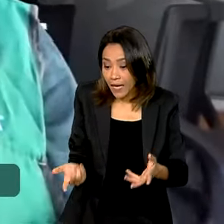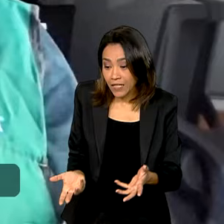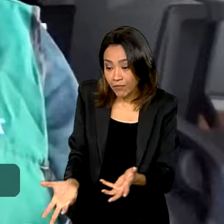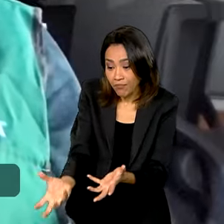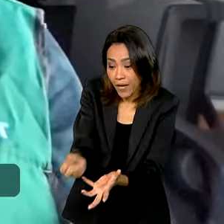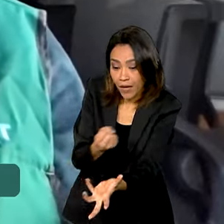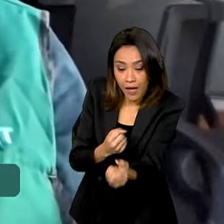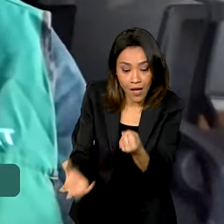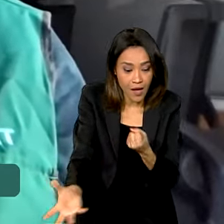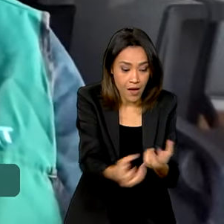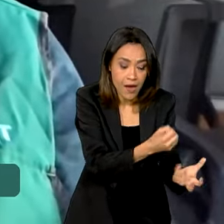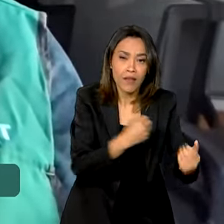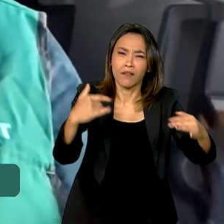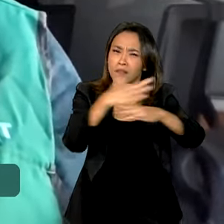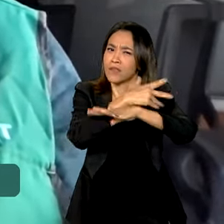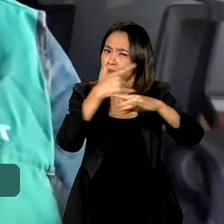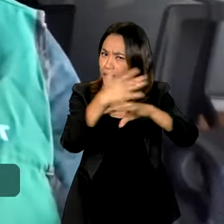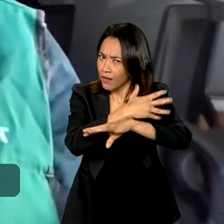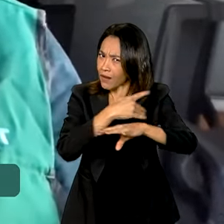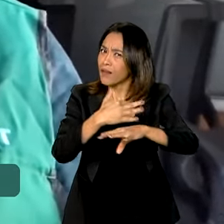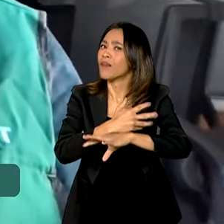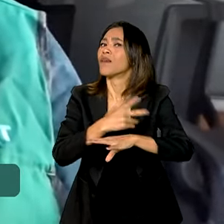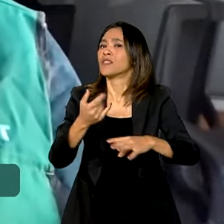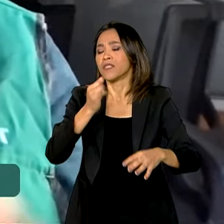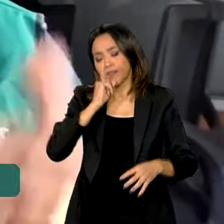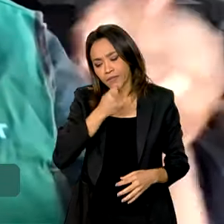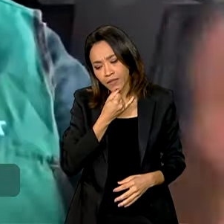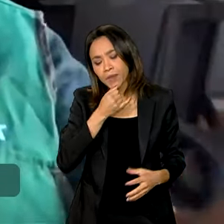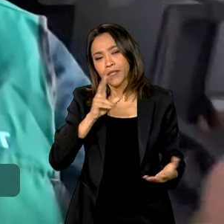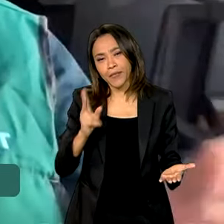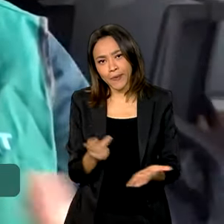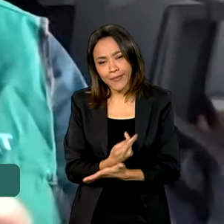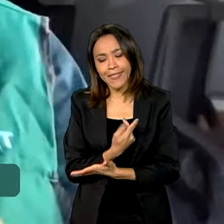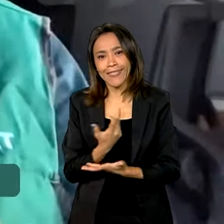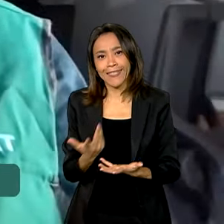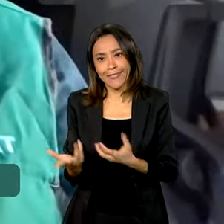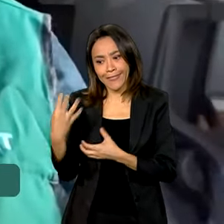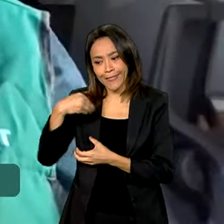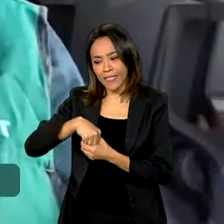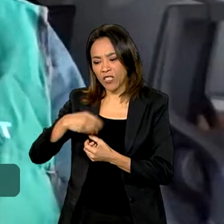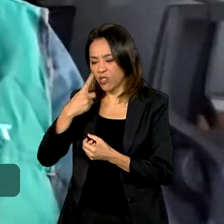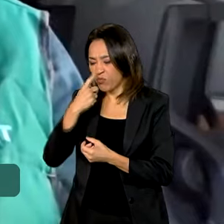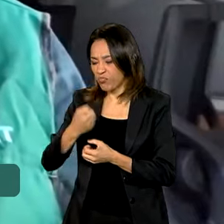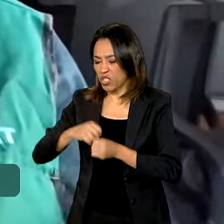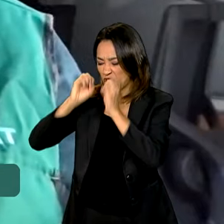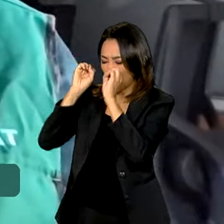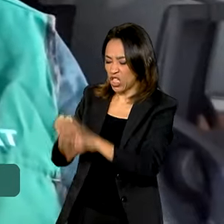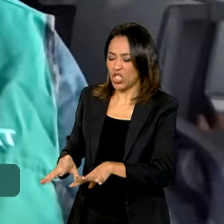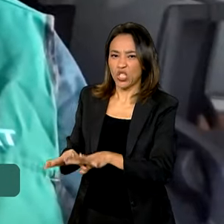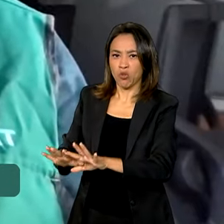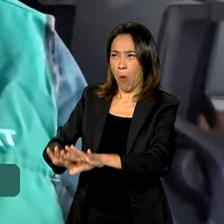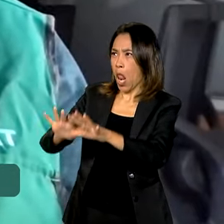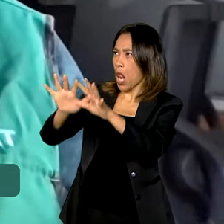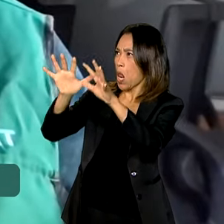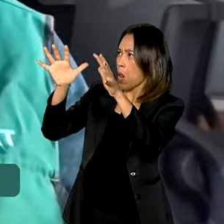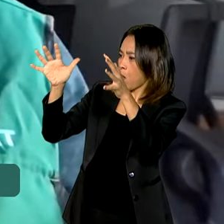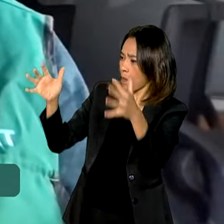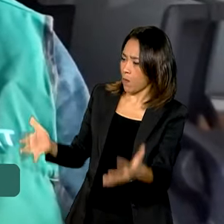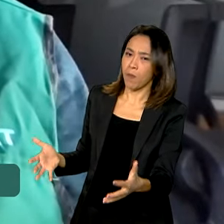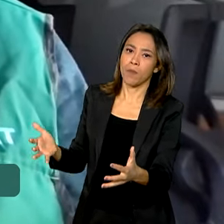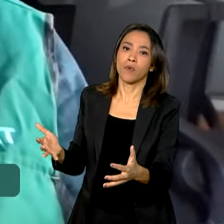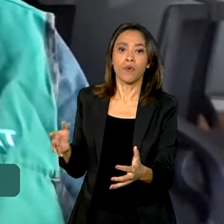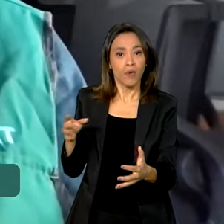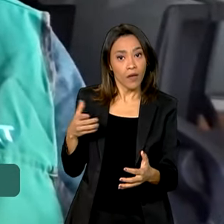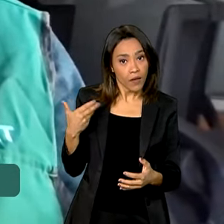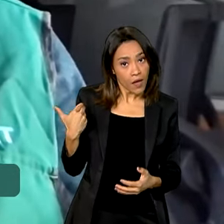aí nos centros urbanos e muitas vezes, infelizmente, também dentro dos lixões, que é um item, um tema que a gente